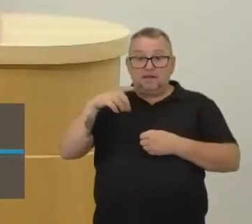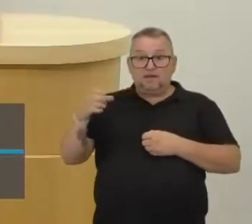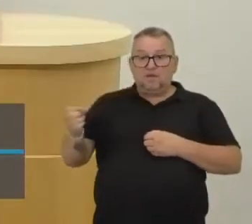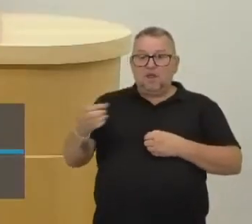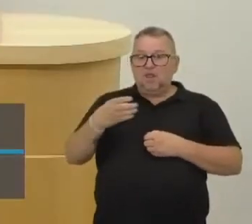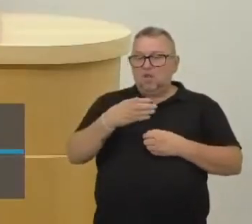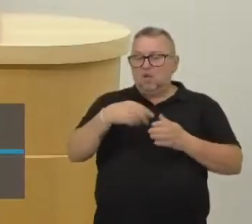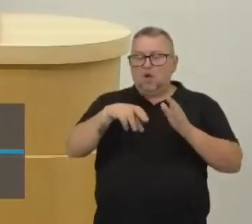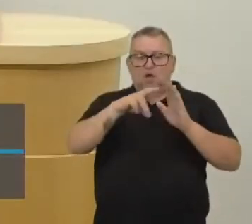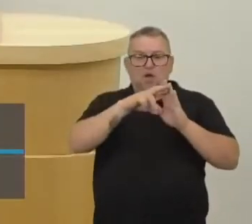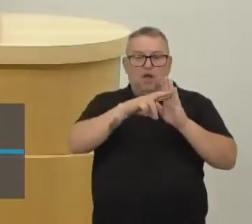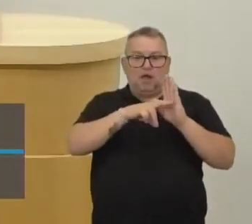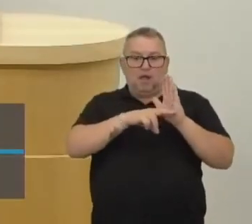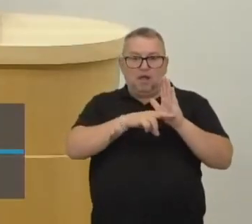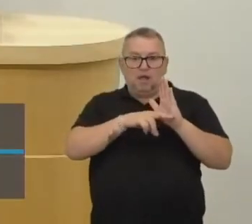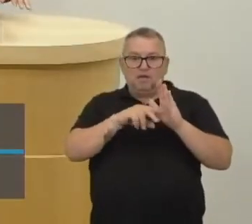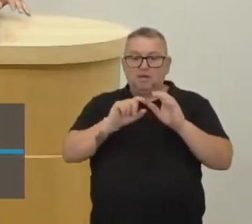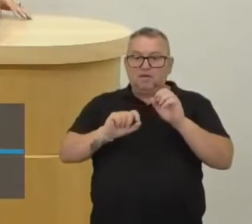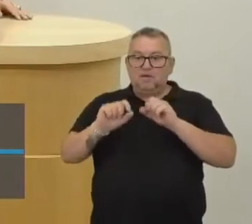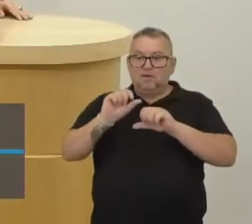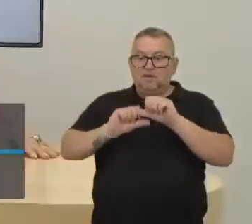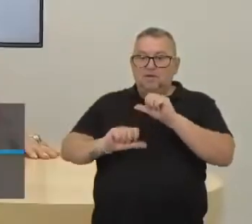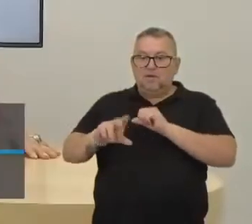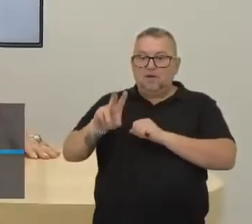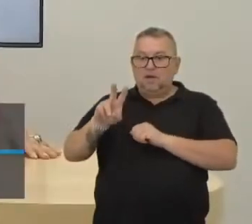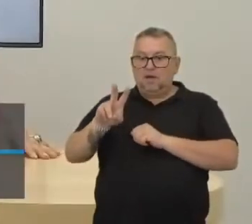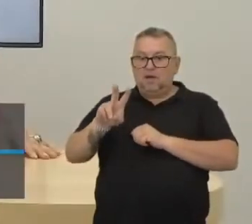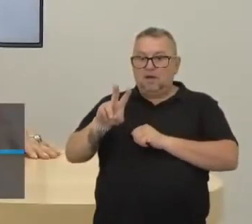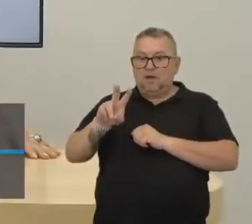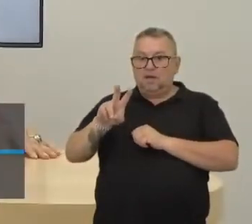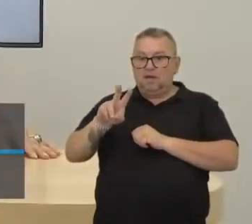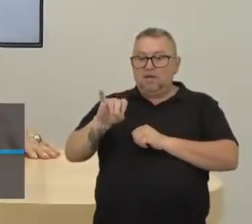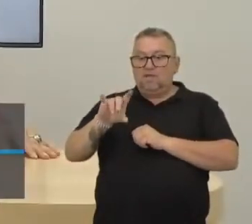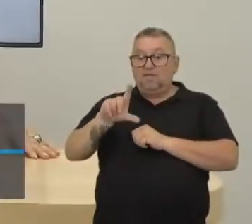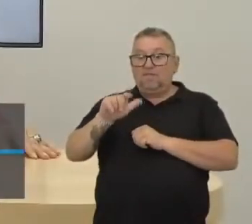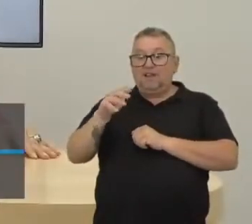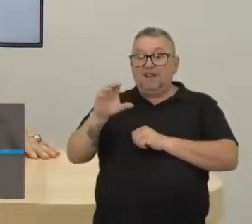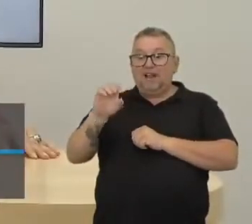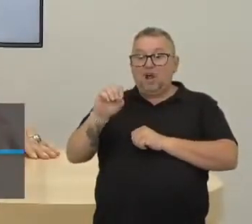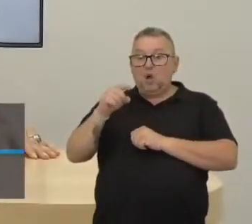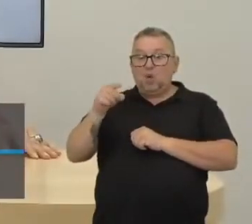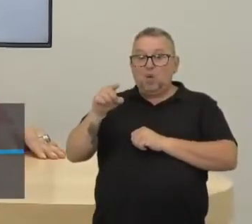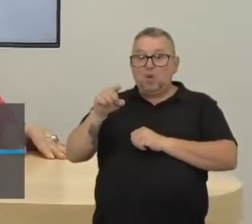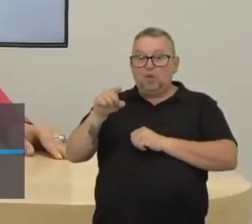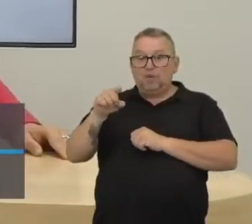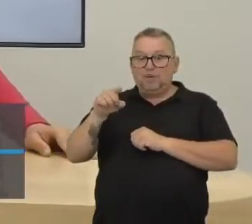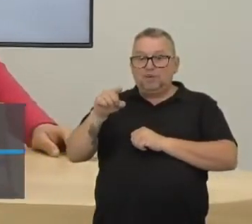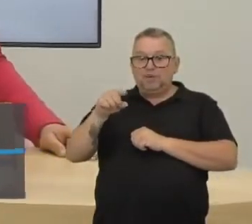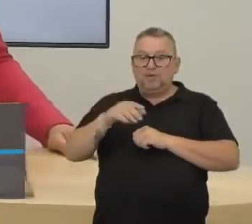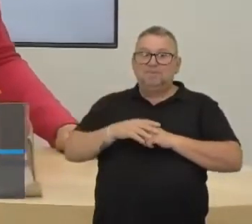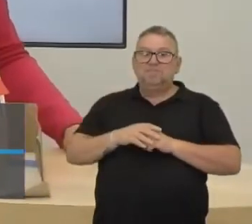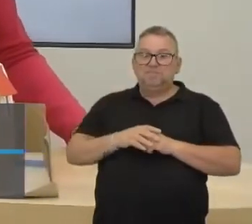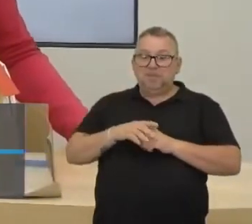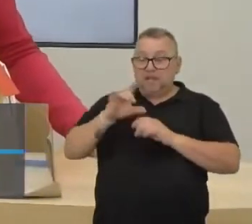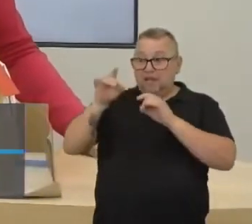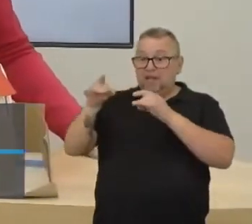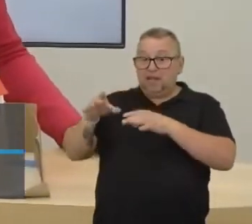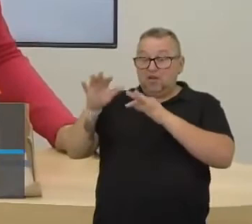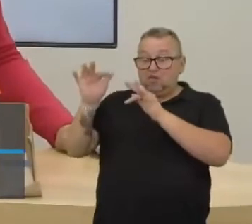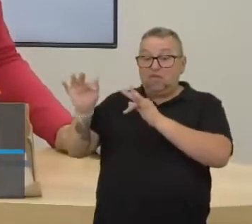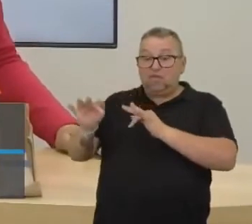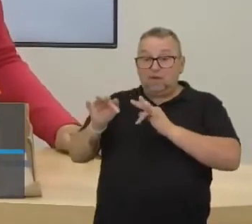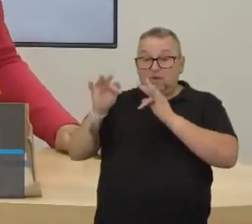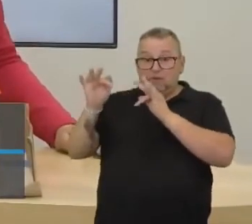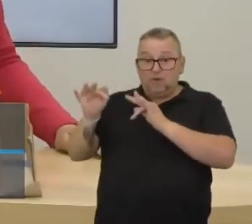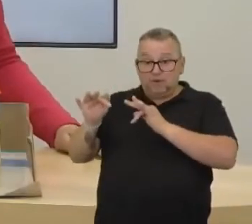ordem. Eles vão ser chamados até, sabe do quê? De vilão. É, vilão. Quem sai do feudo, né? Ó, se